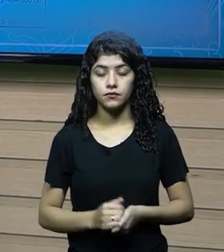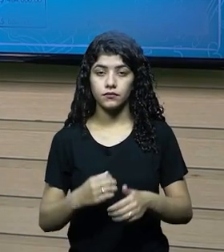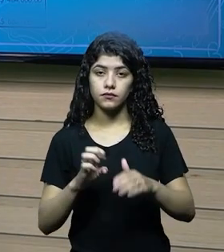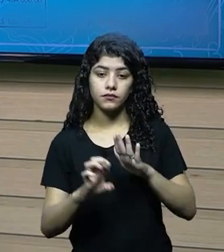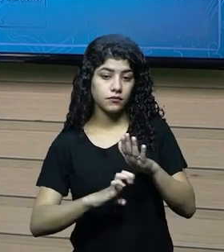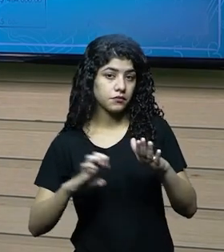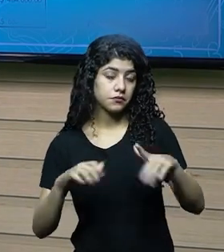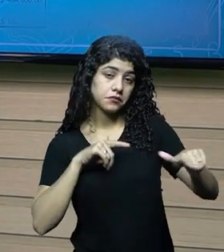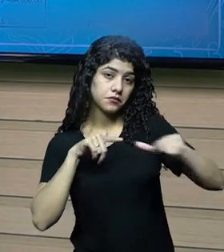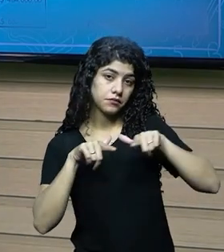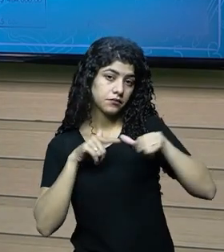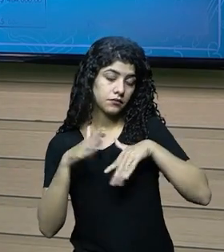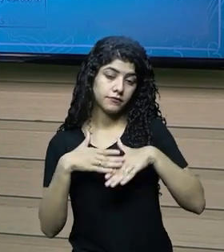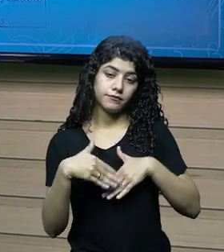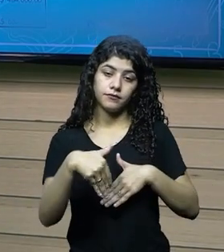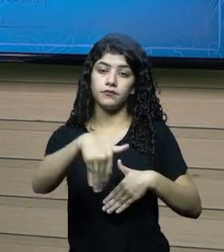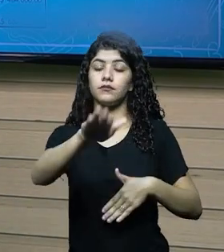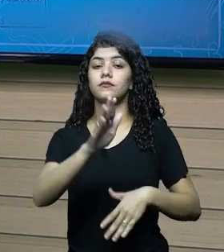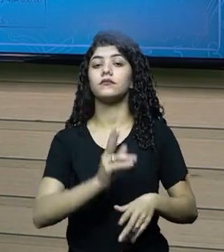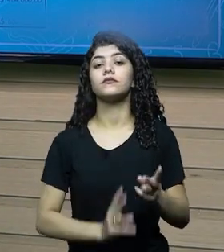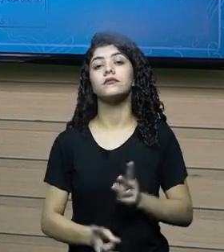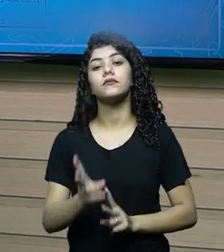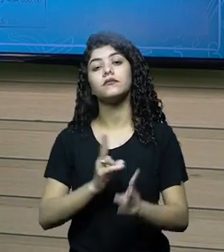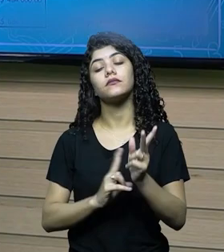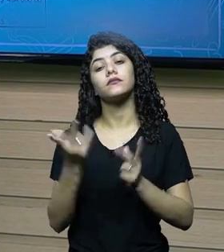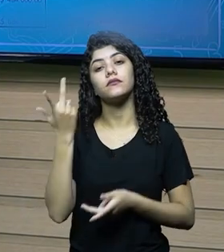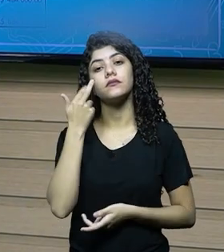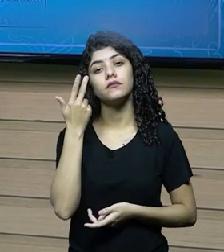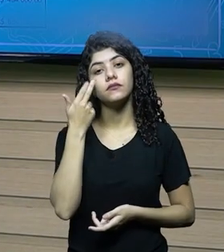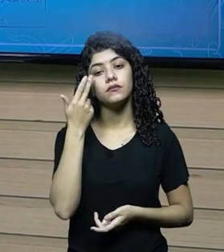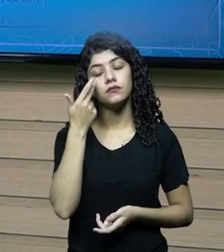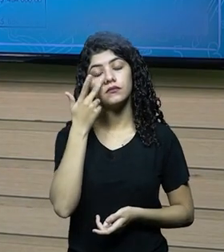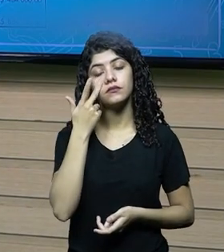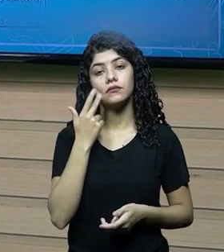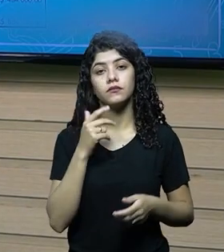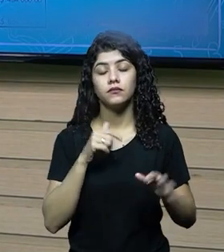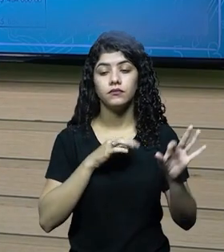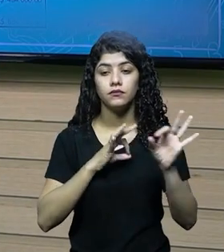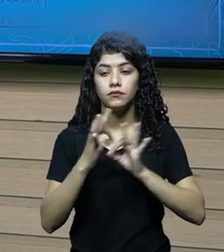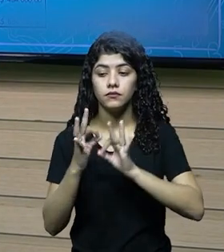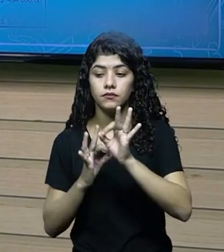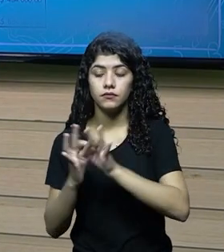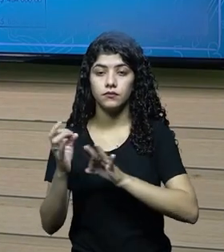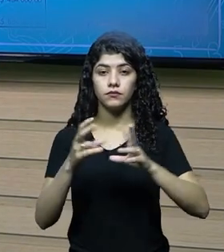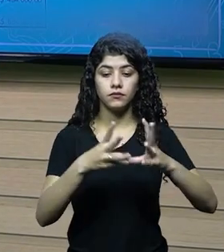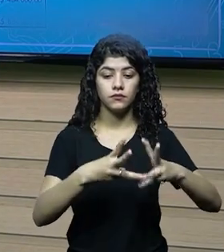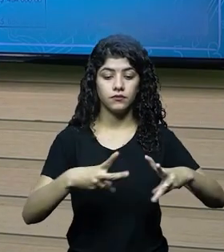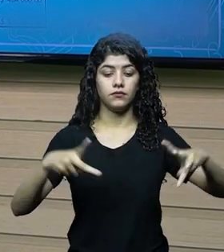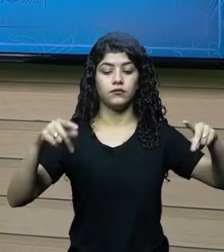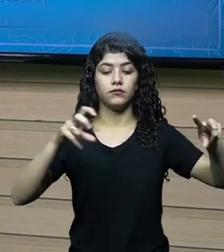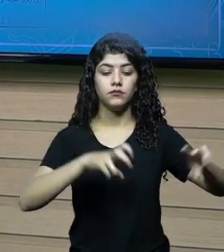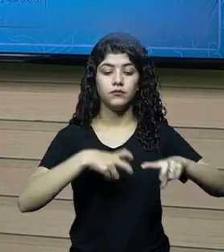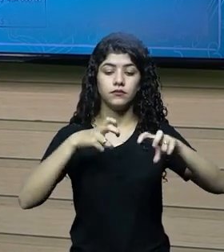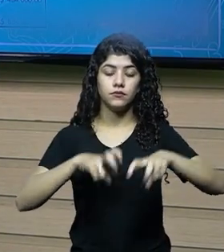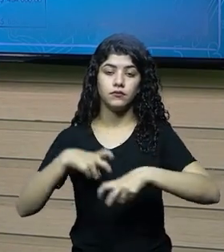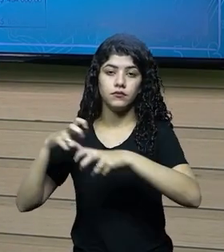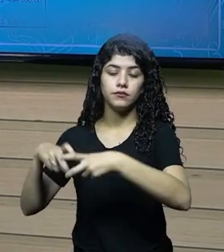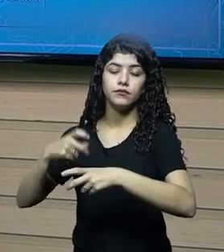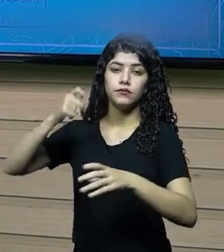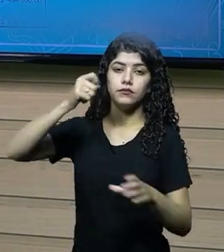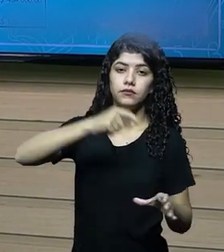a empresa continua trabalhando, vai, ela faz o seu, prepara o terreno, faz o plantio,